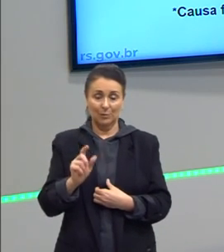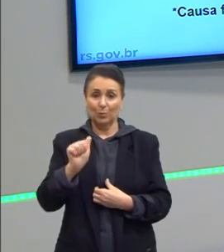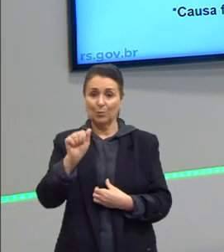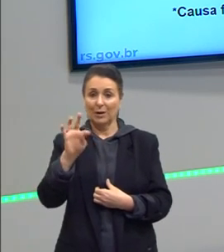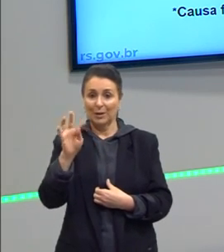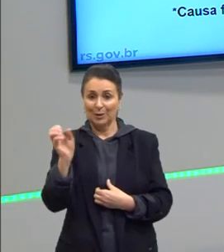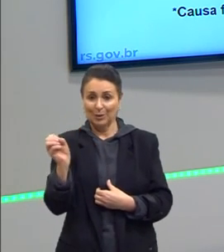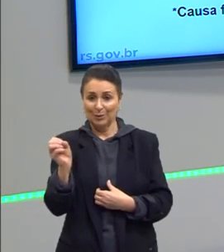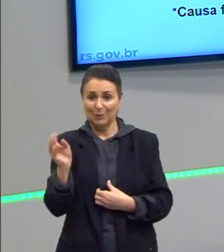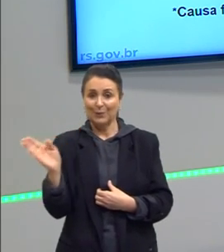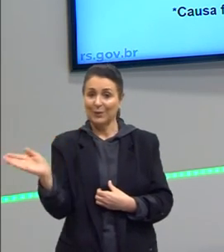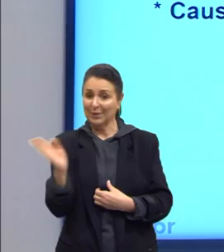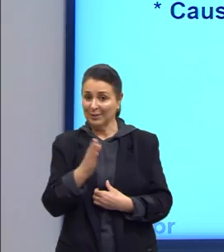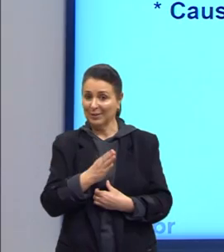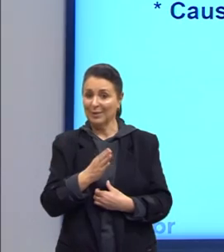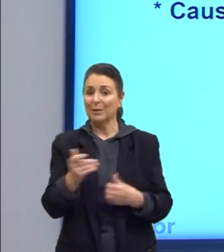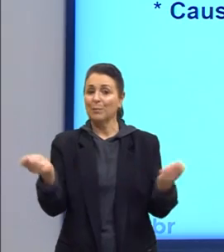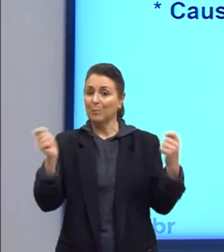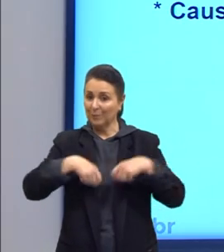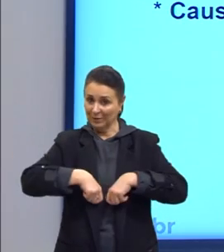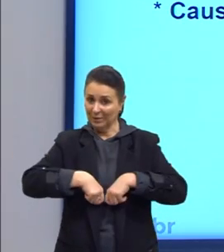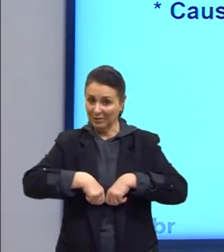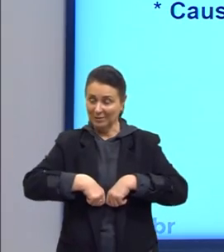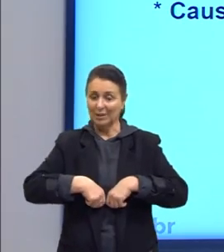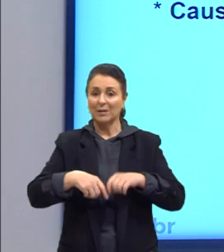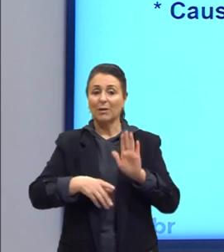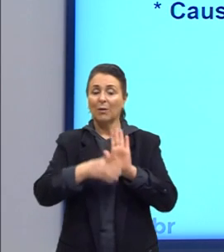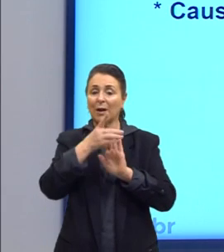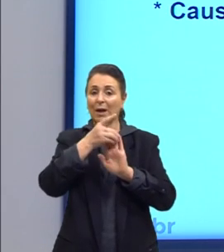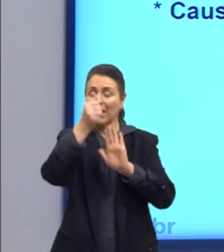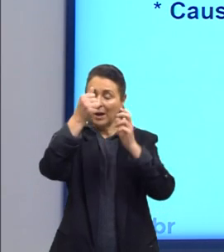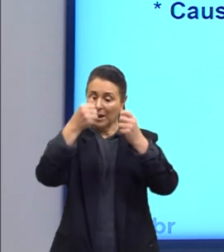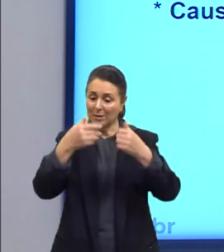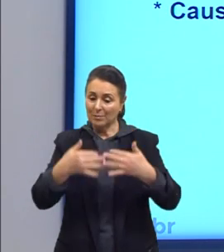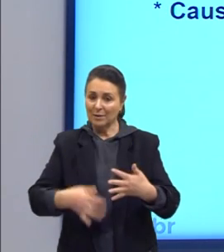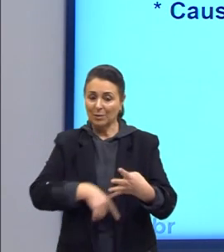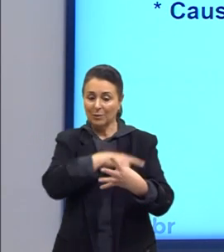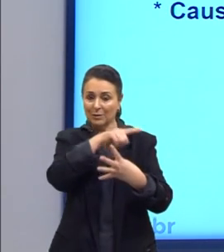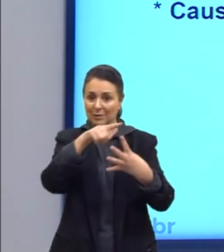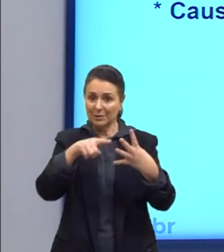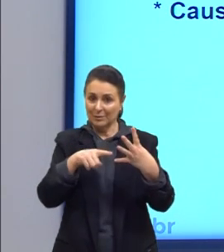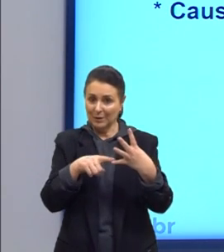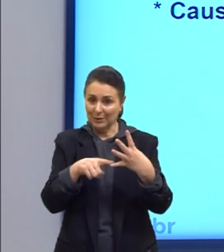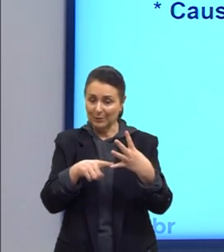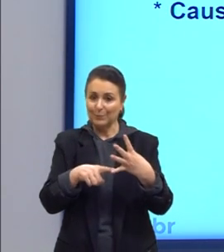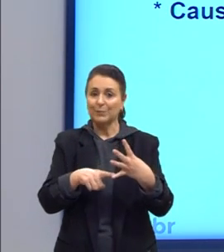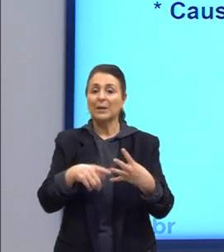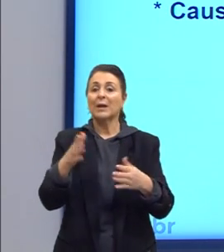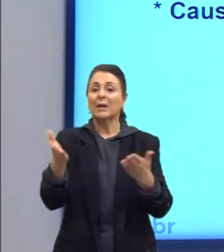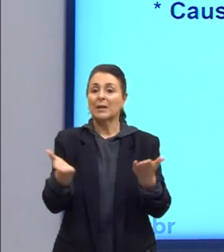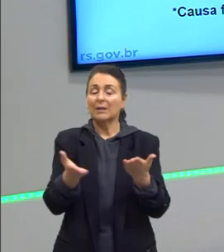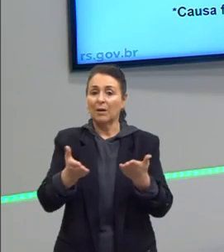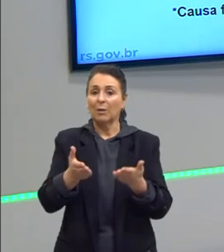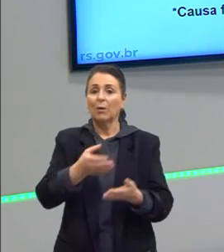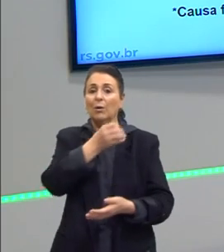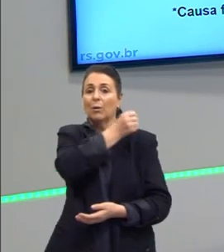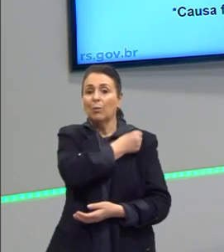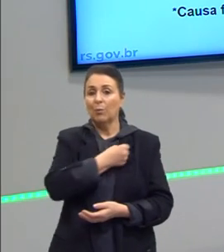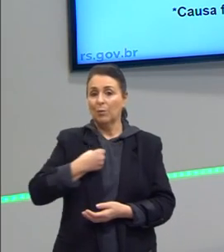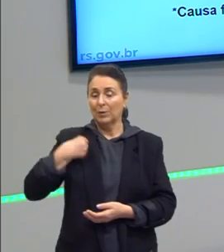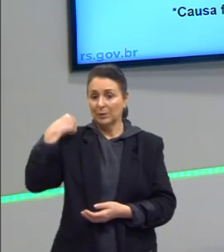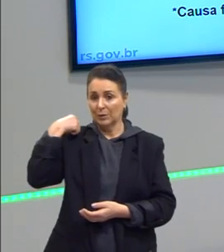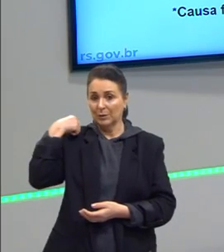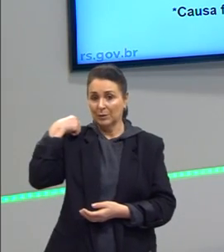mudança ocorria em definição dessas quatro causas. Então, para Aristóteles, a mudança, essa